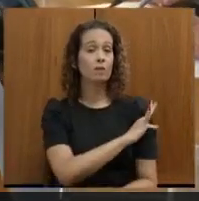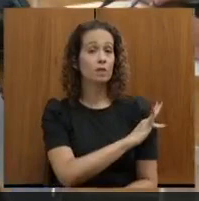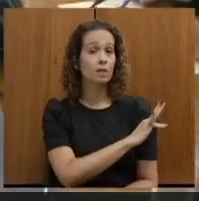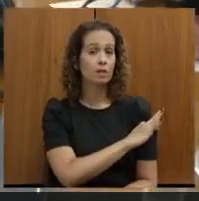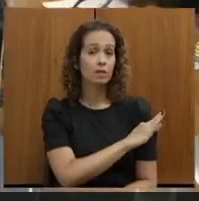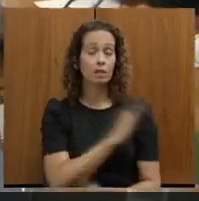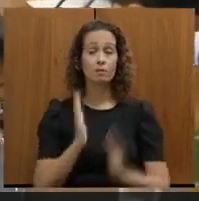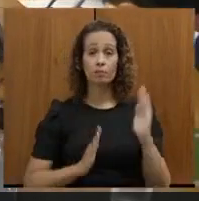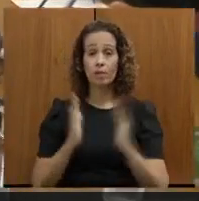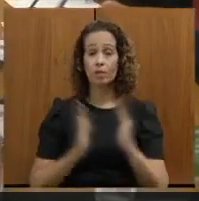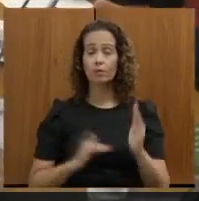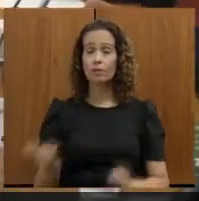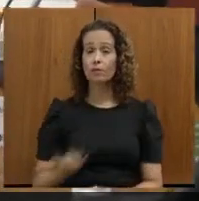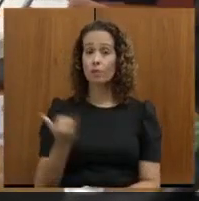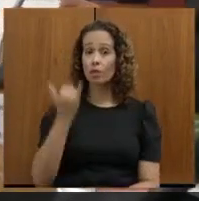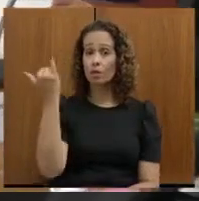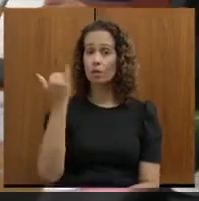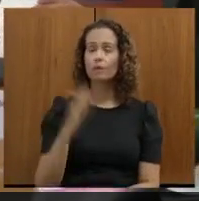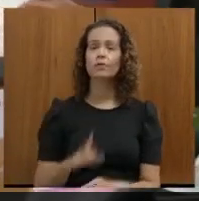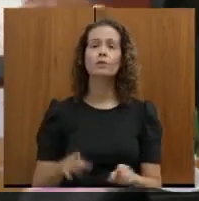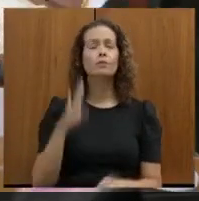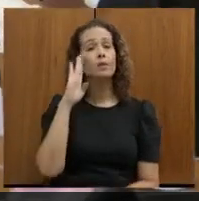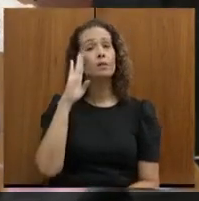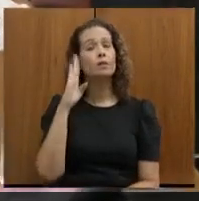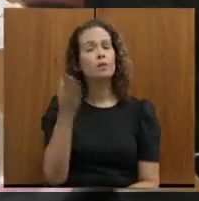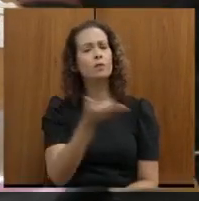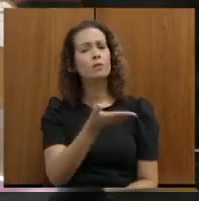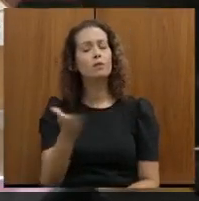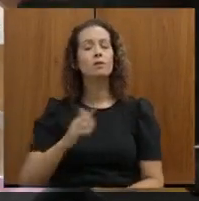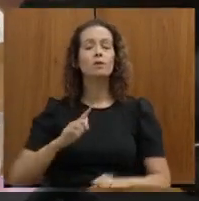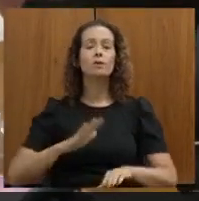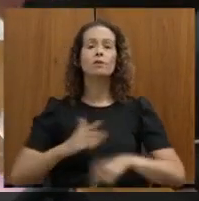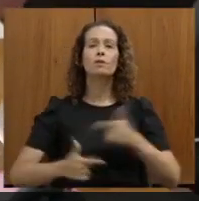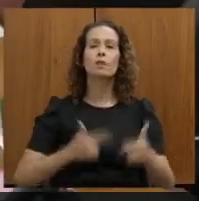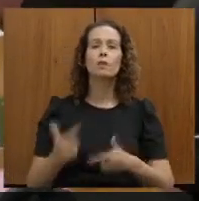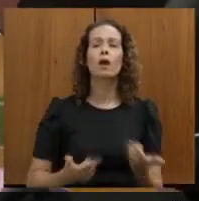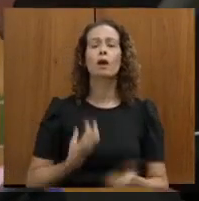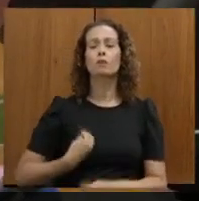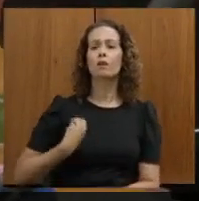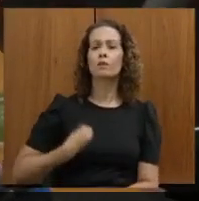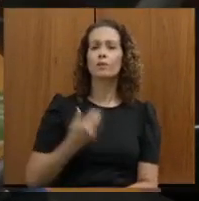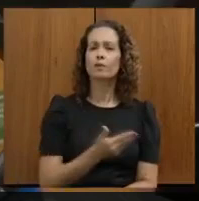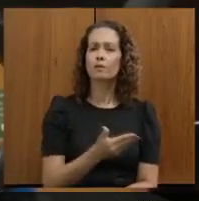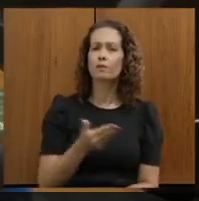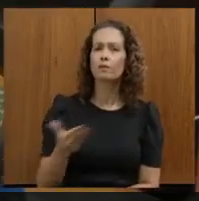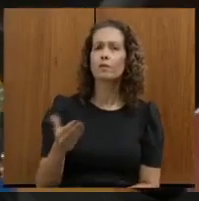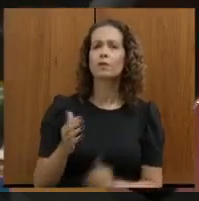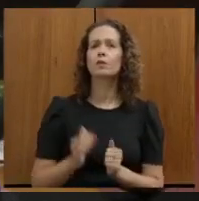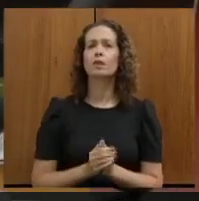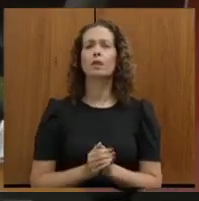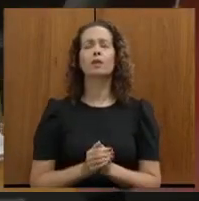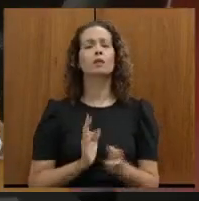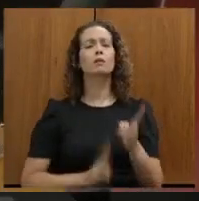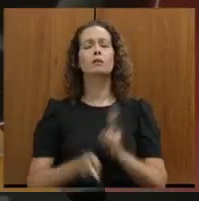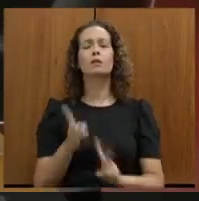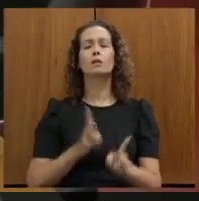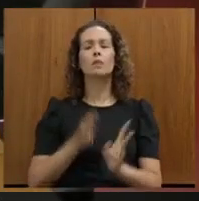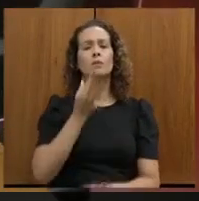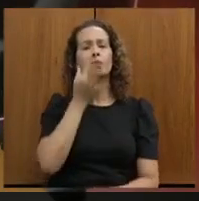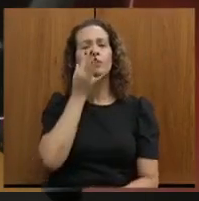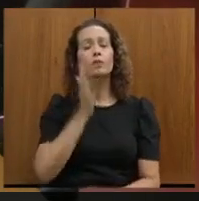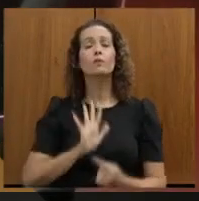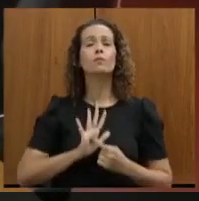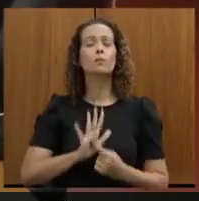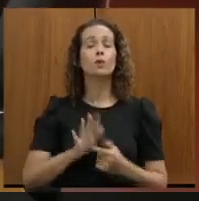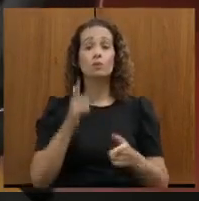e, principalmente, a grande atuação que vocês têm, a vinda de vocês, a SEGOV sempre presente, mostra o interesse do